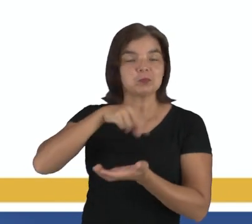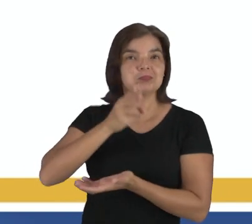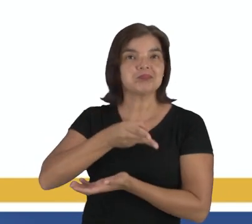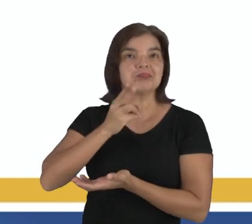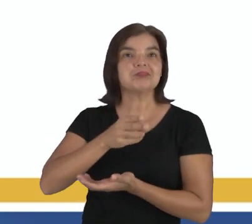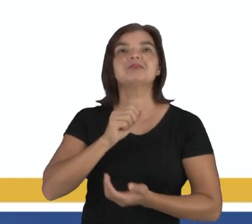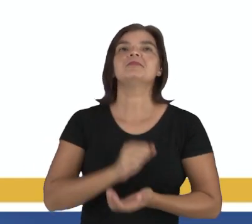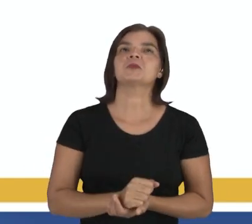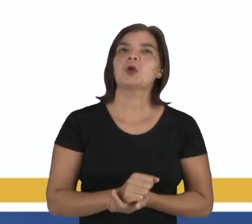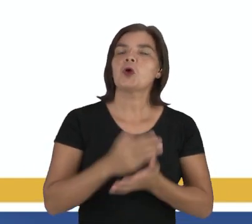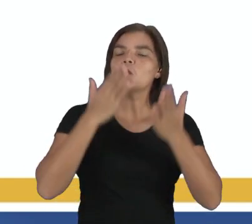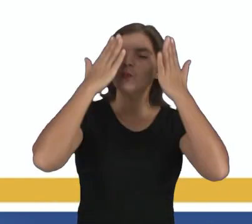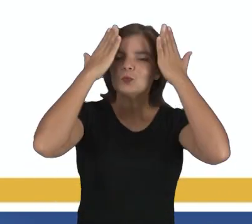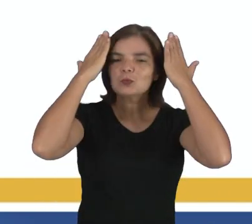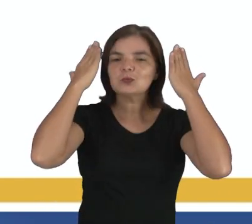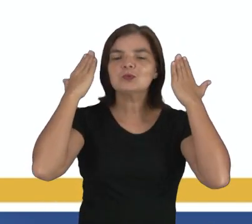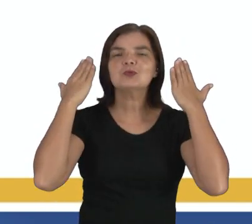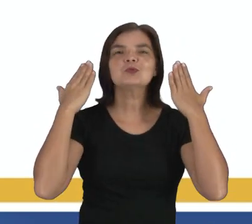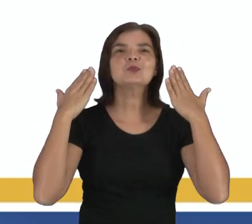lugar.